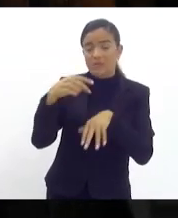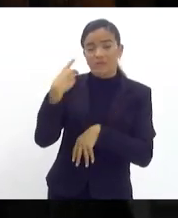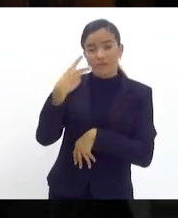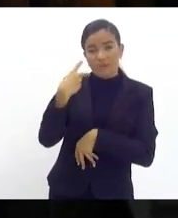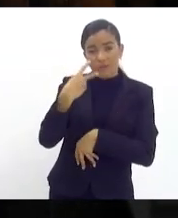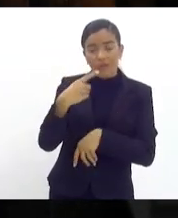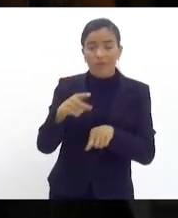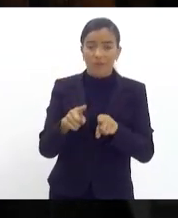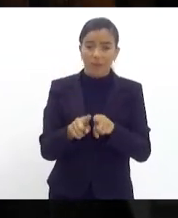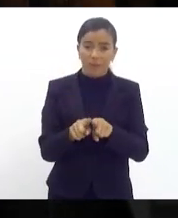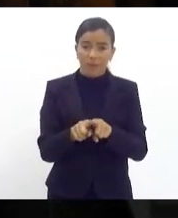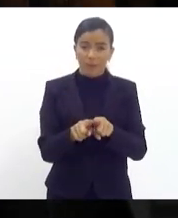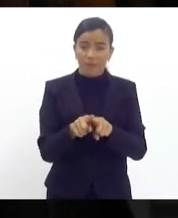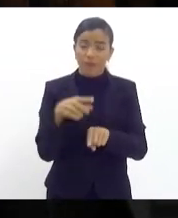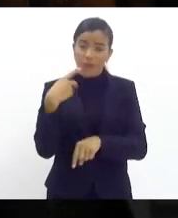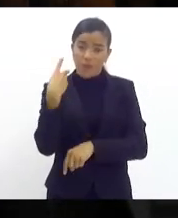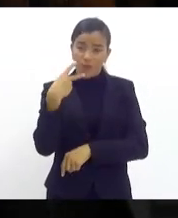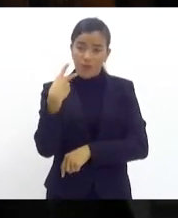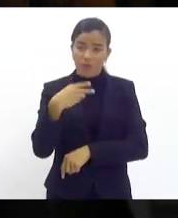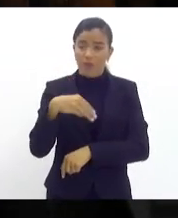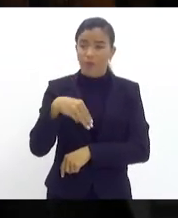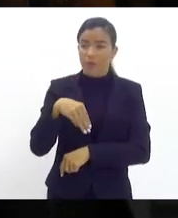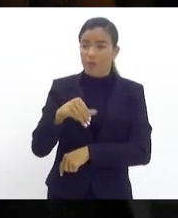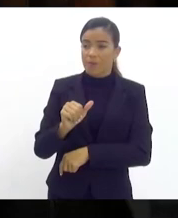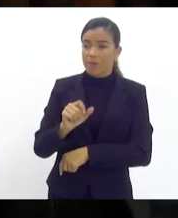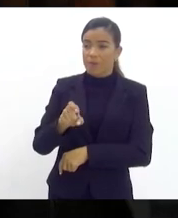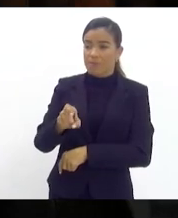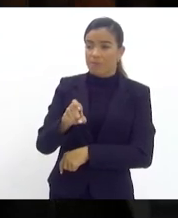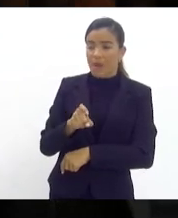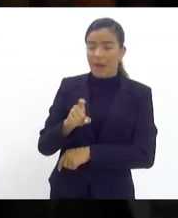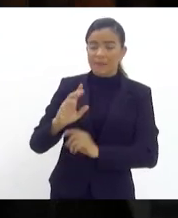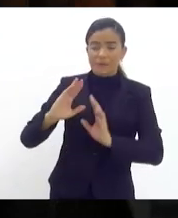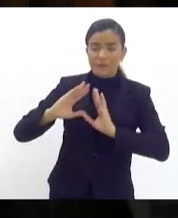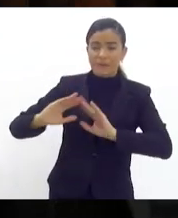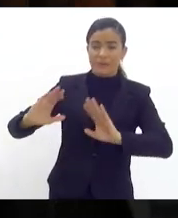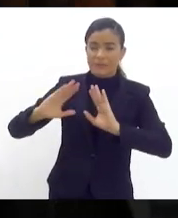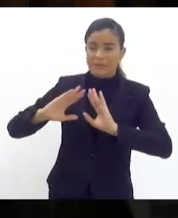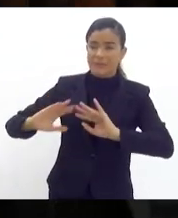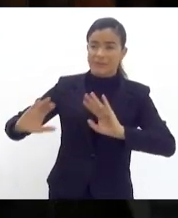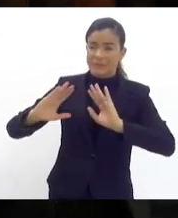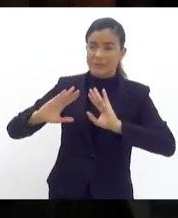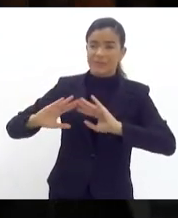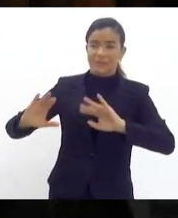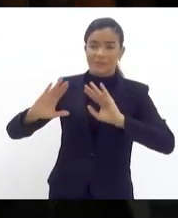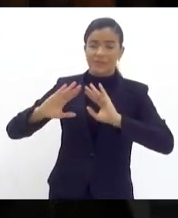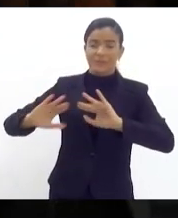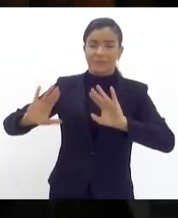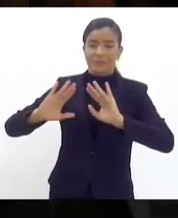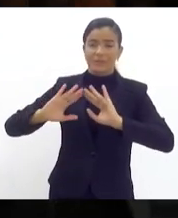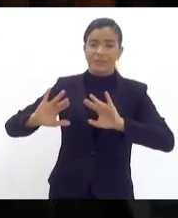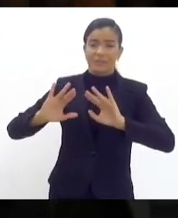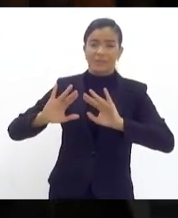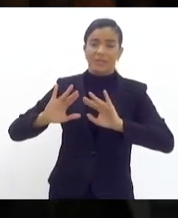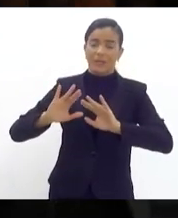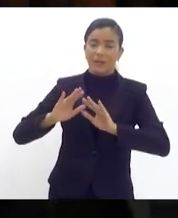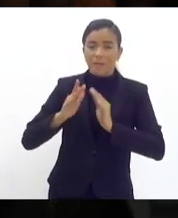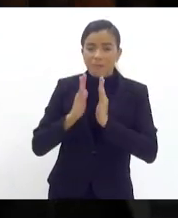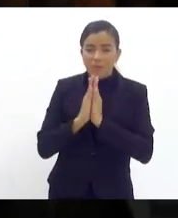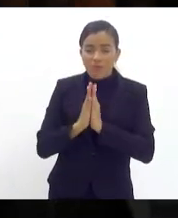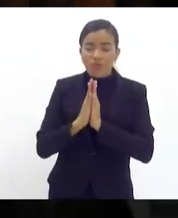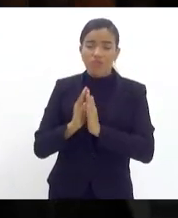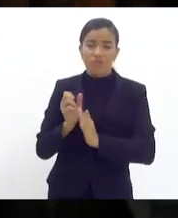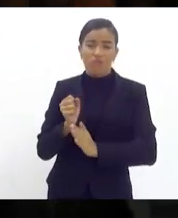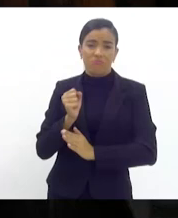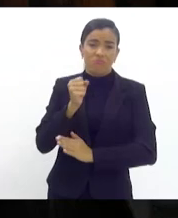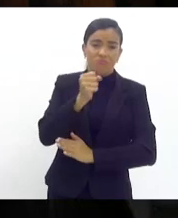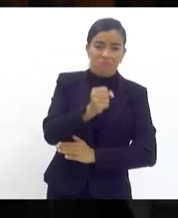sobretudo do vereador Max que me pede que faça essa que traga aqui para essa casa faça esse